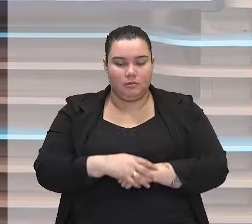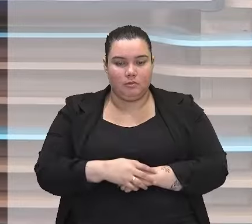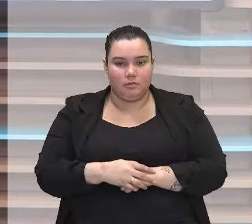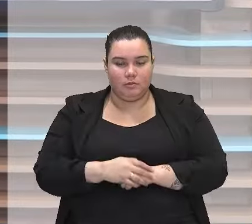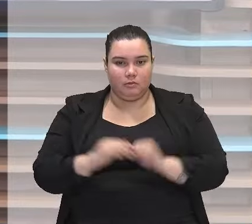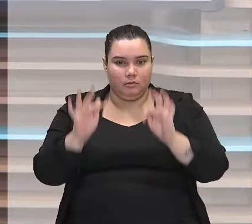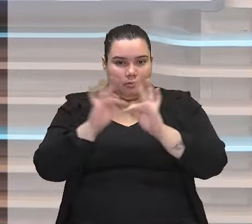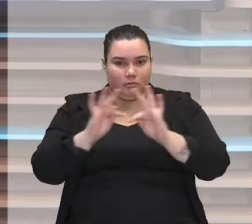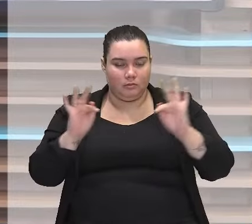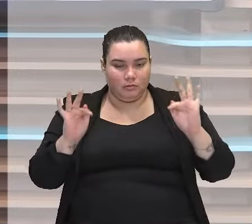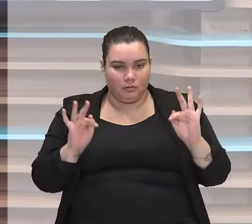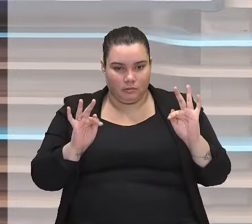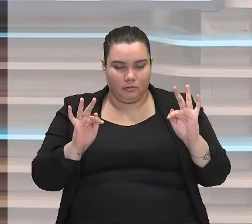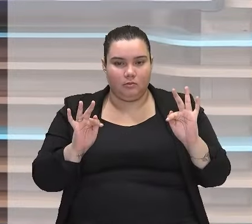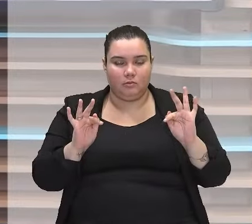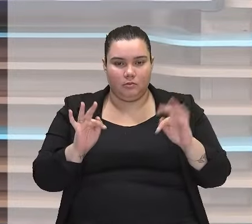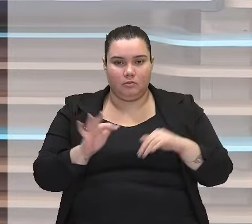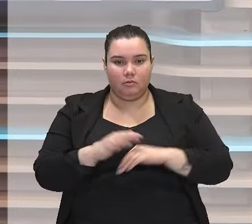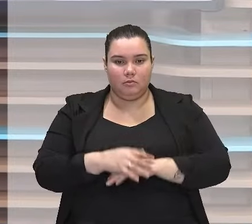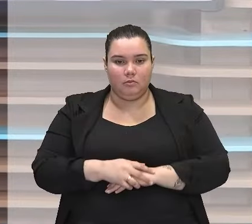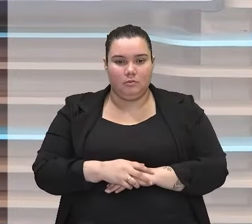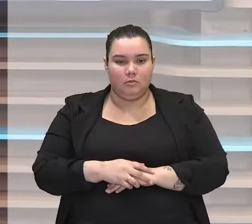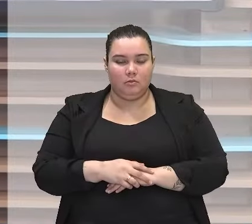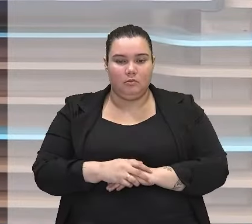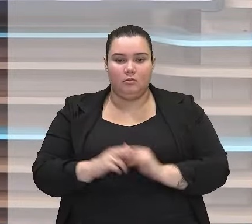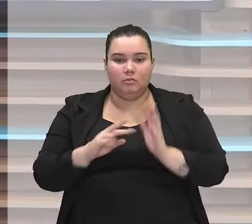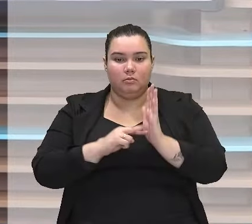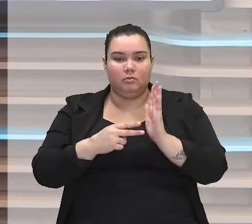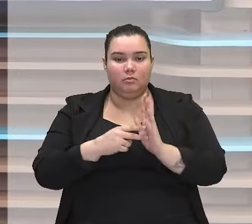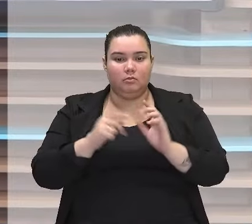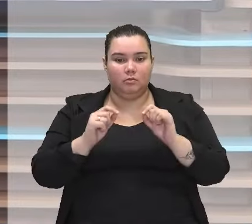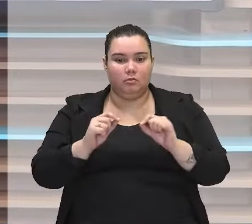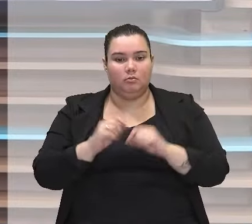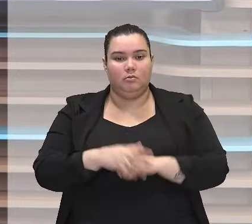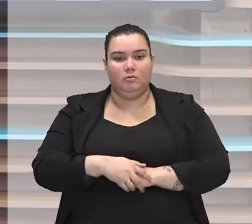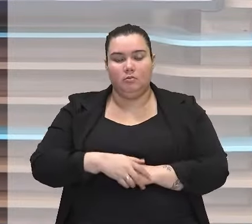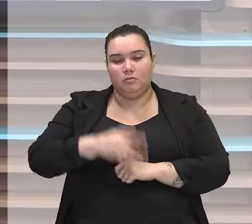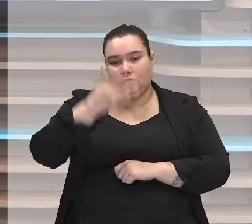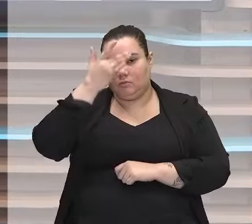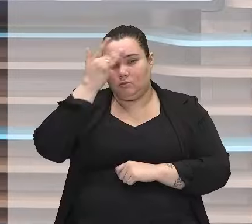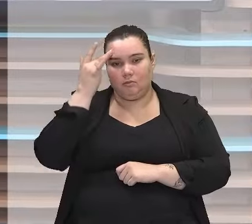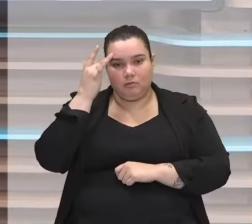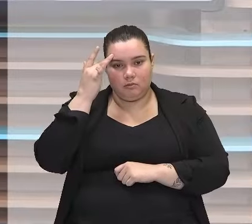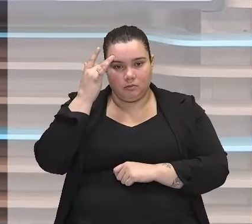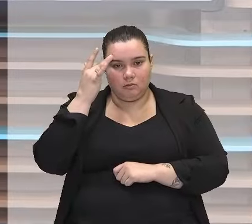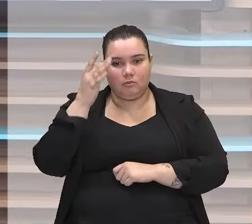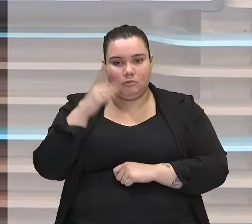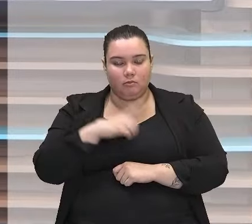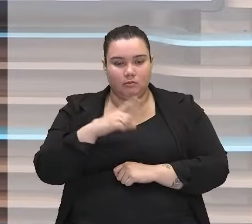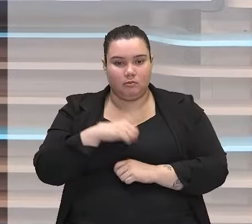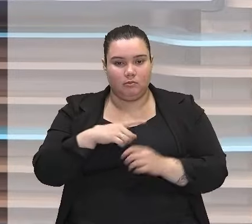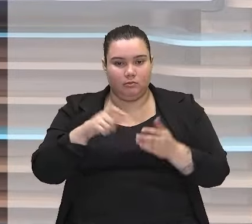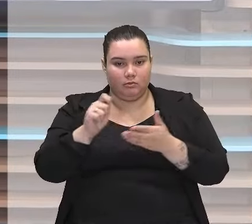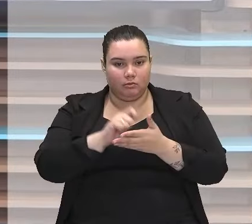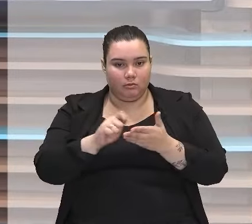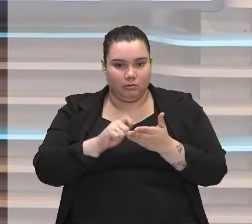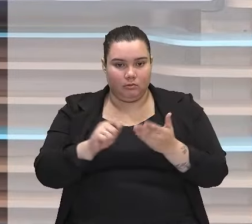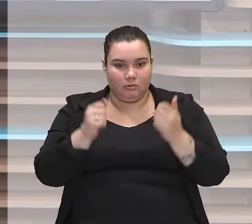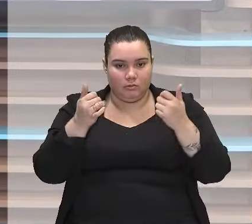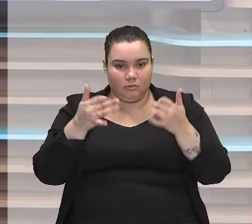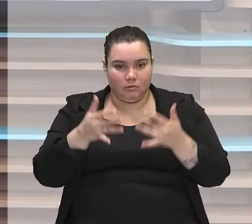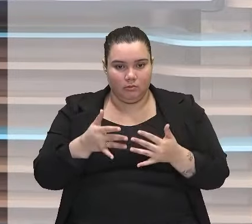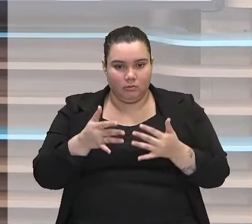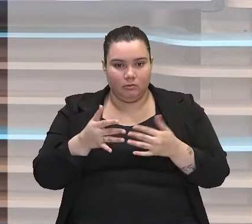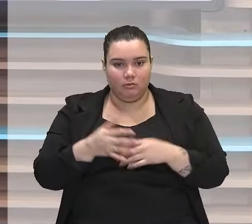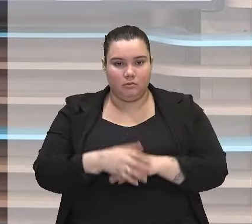todos os sertanejos somos assim. O que acontece? A pessoa que emite, a pessoa que fala isso, ela